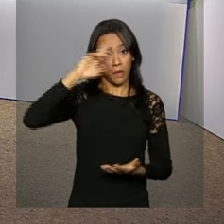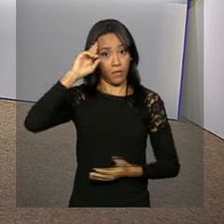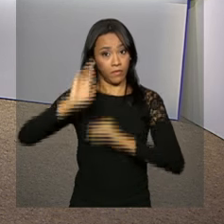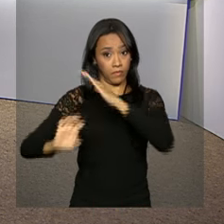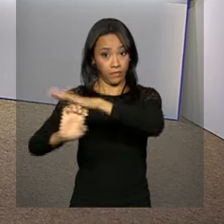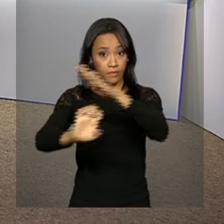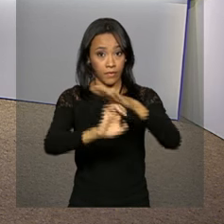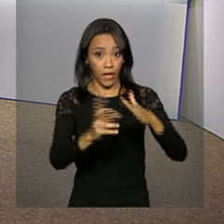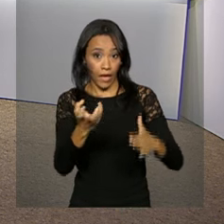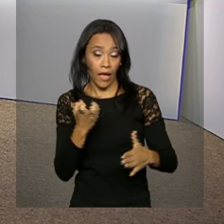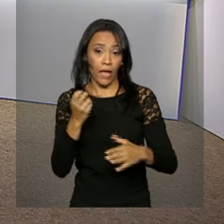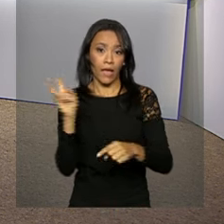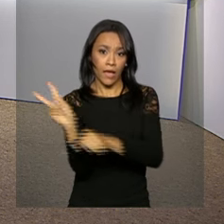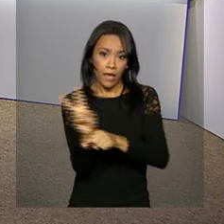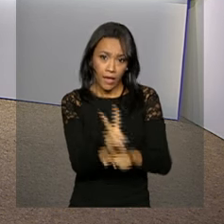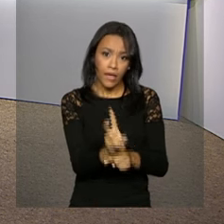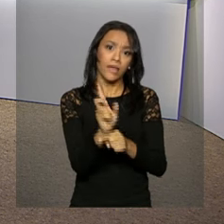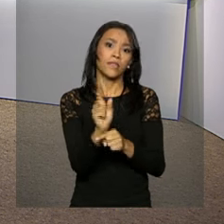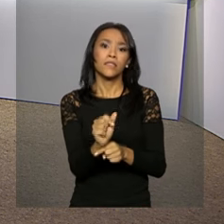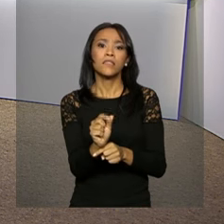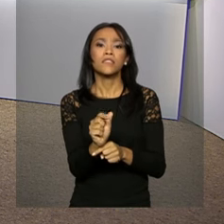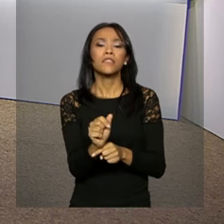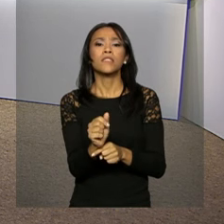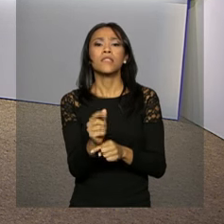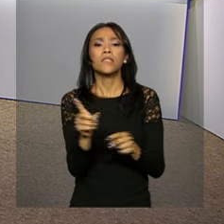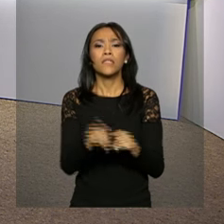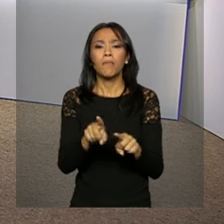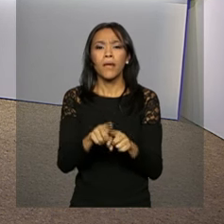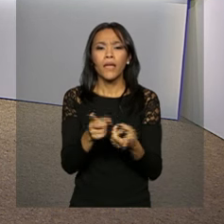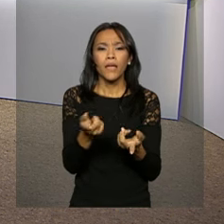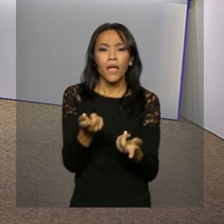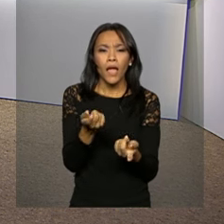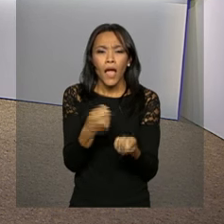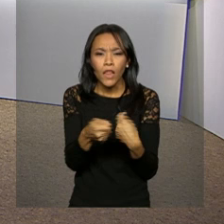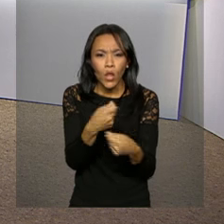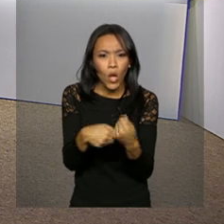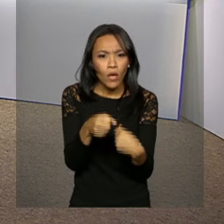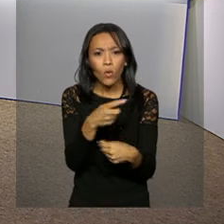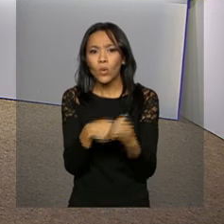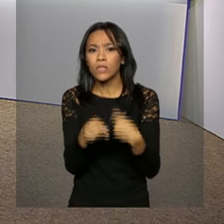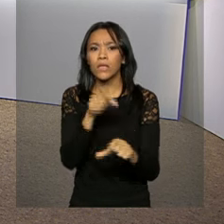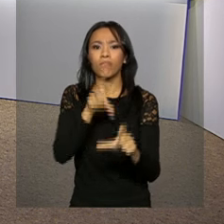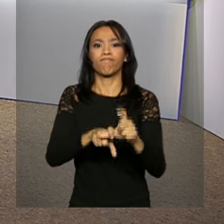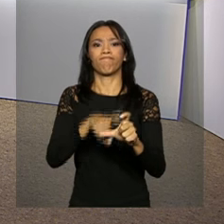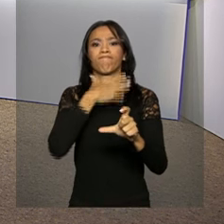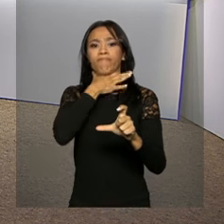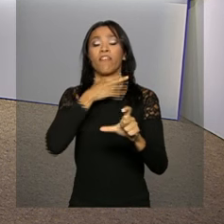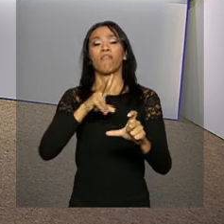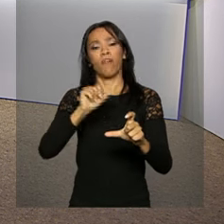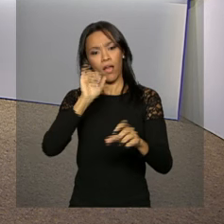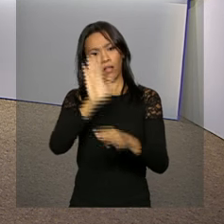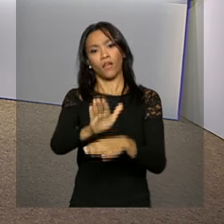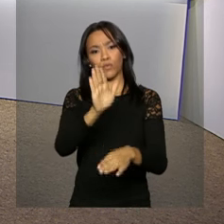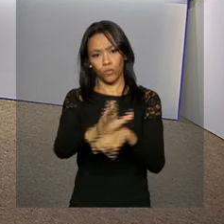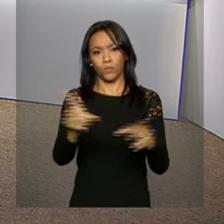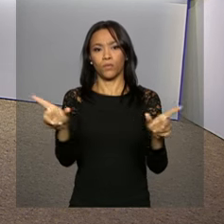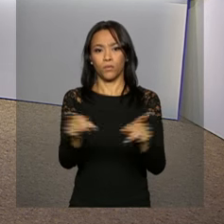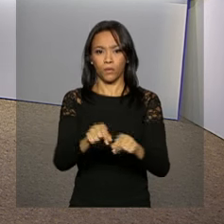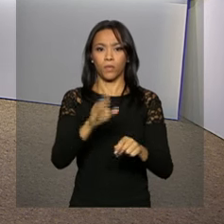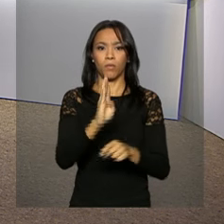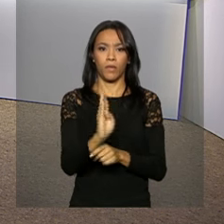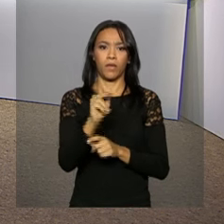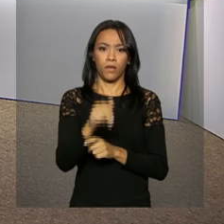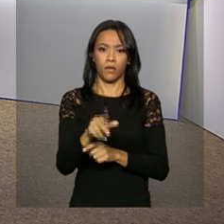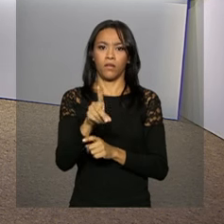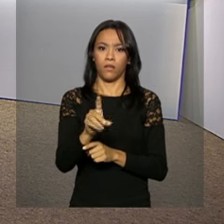empréstimos ou em refinanciar dívidas vão contar com mais recursos e mais facilidades do Banco Nacional de Desenvolvimento